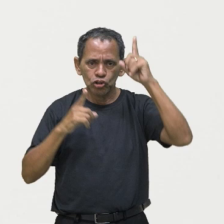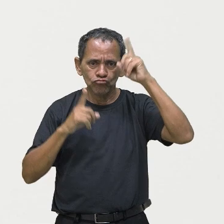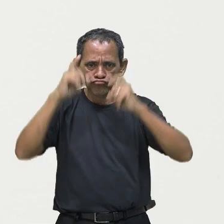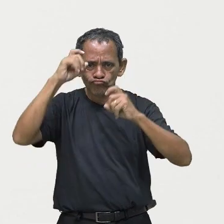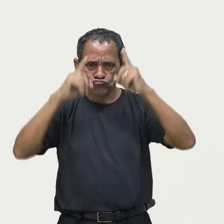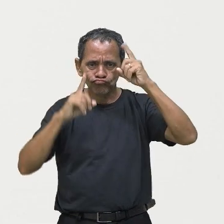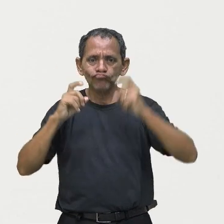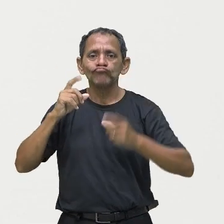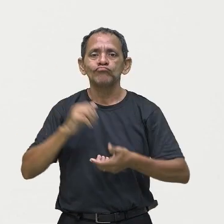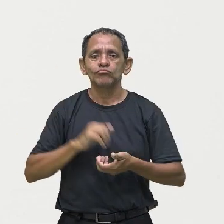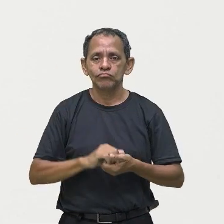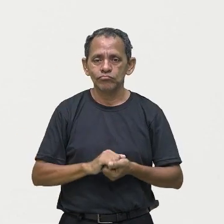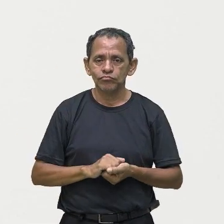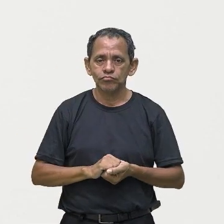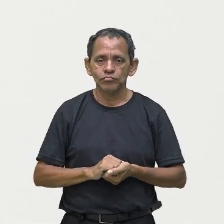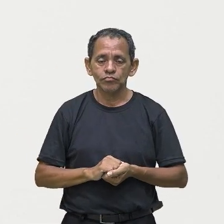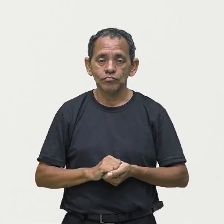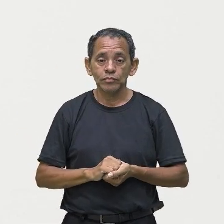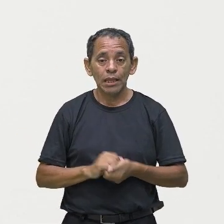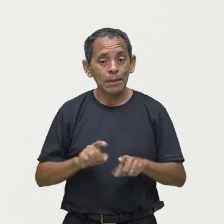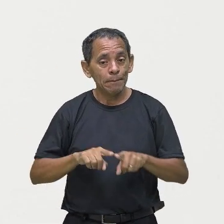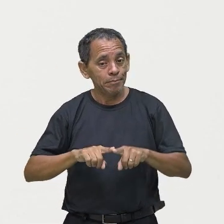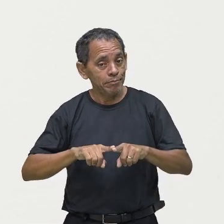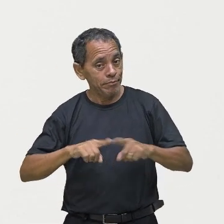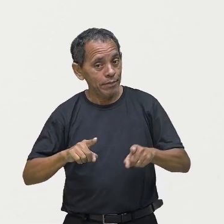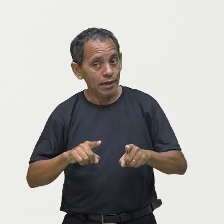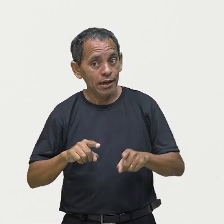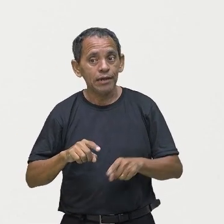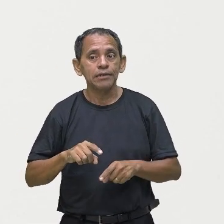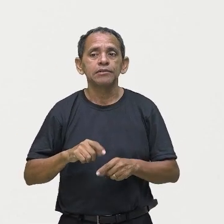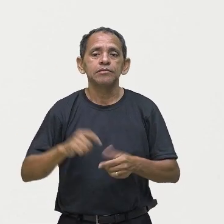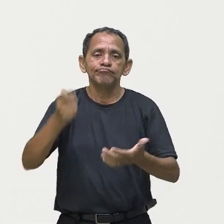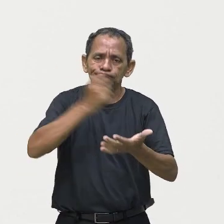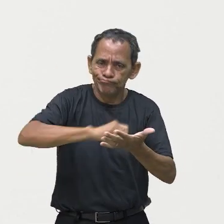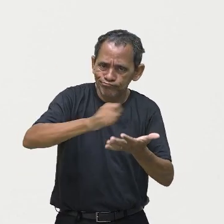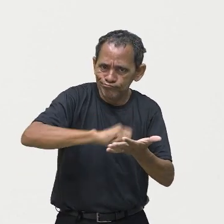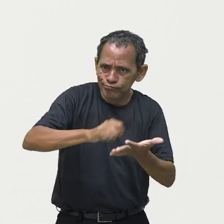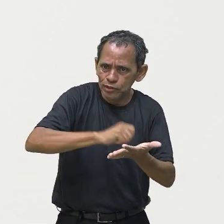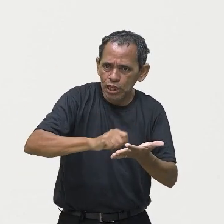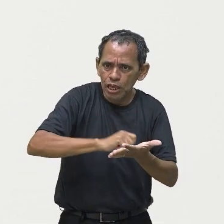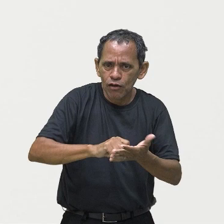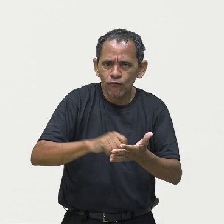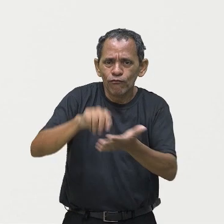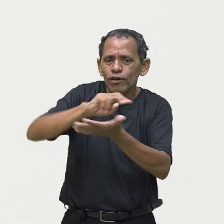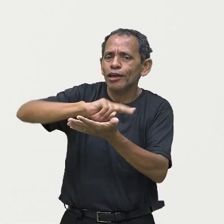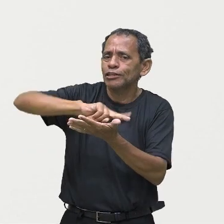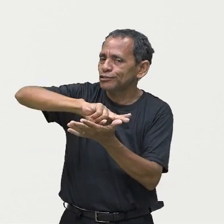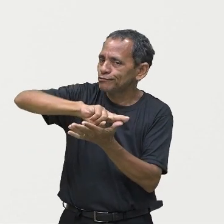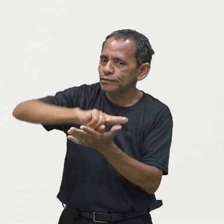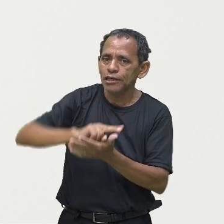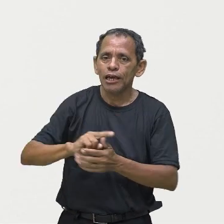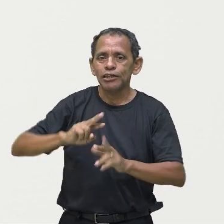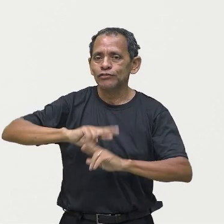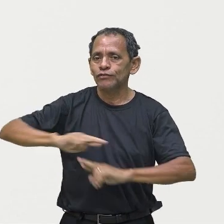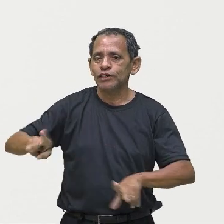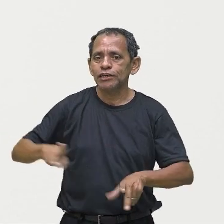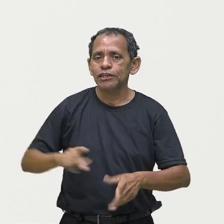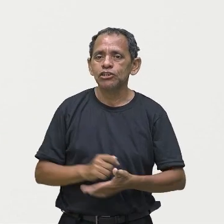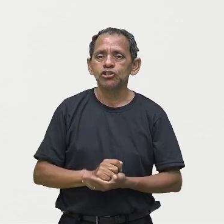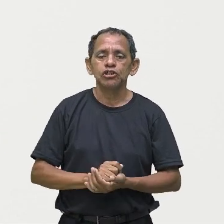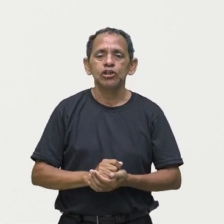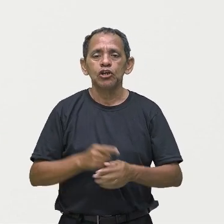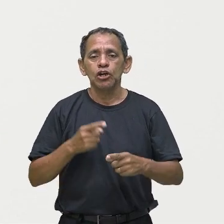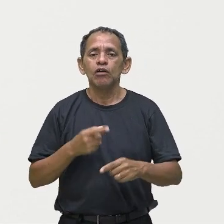vou escrever, é diferente. Eu posso escrever qualquer coisa, mas na comunicação